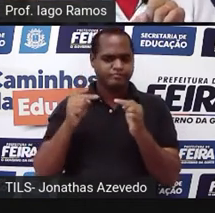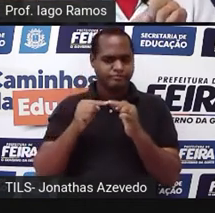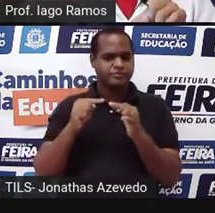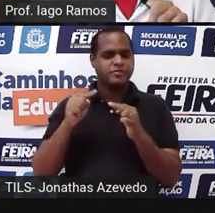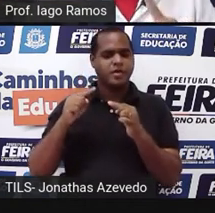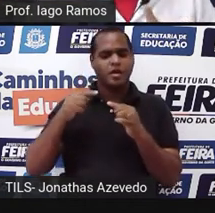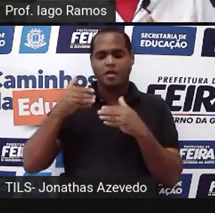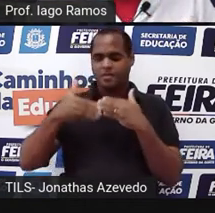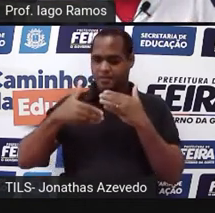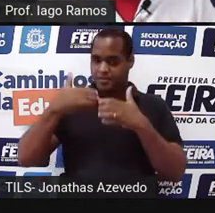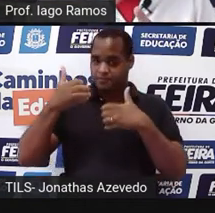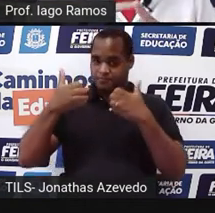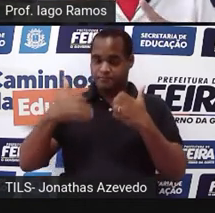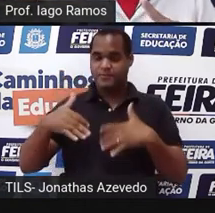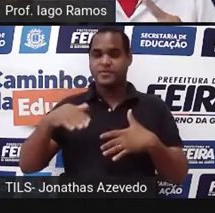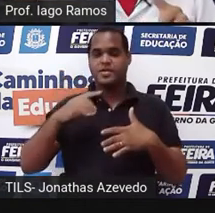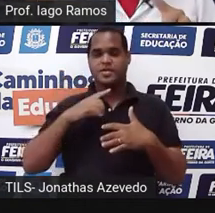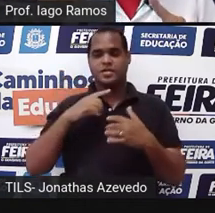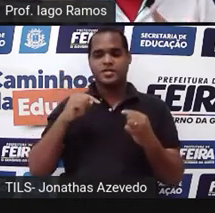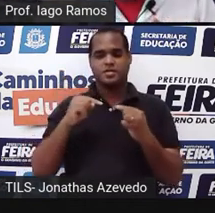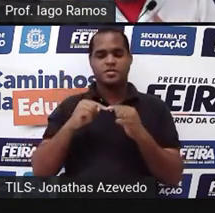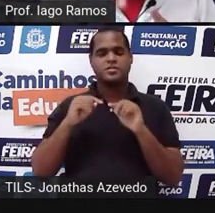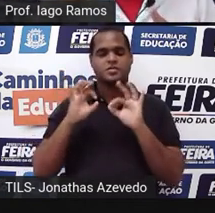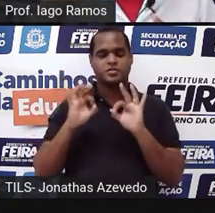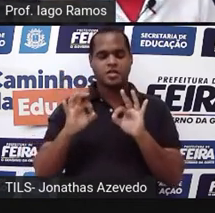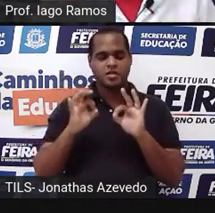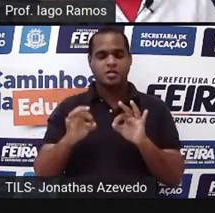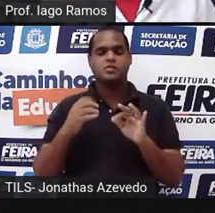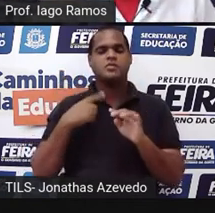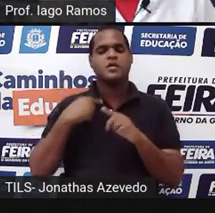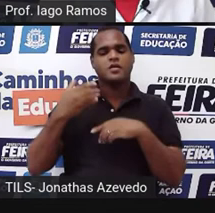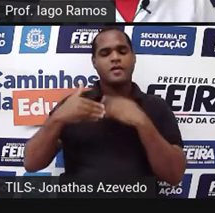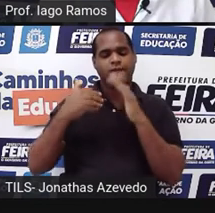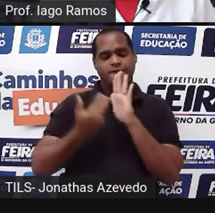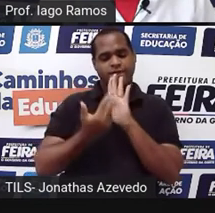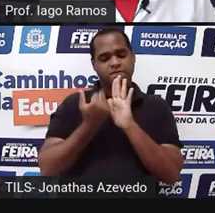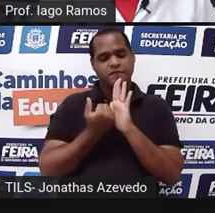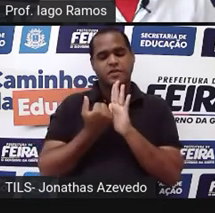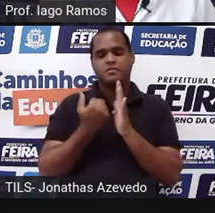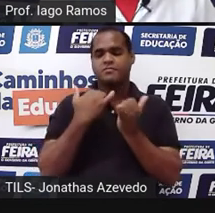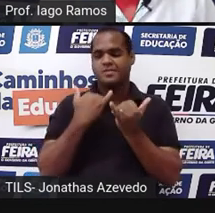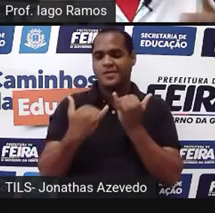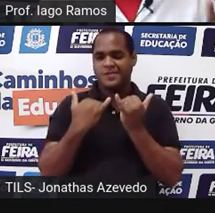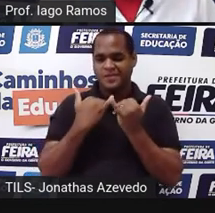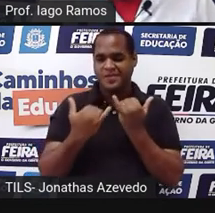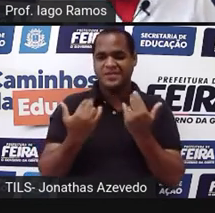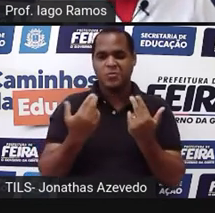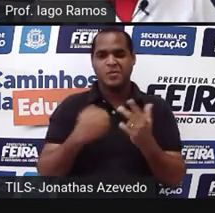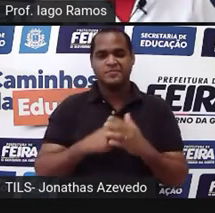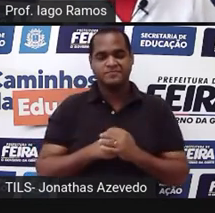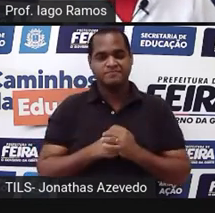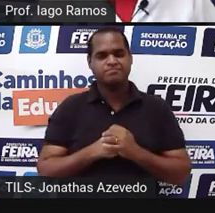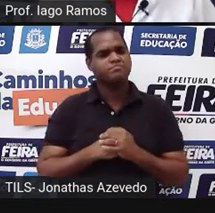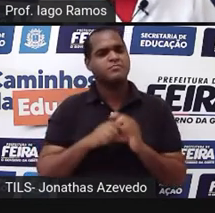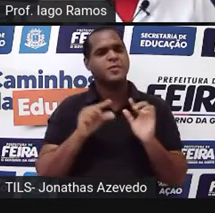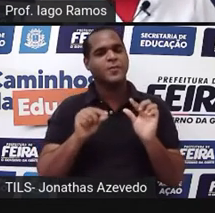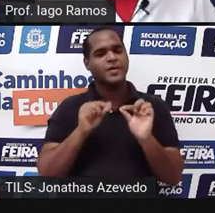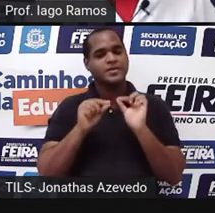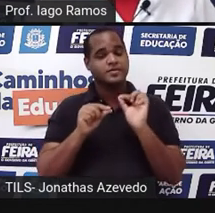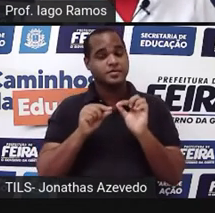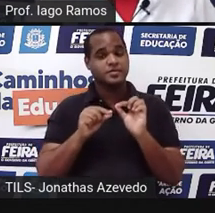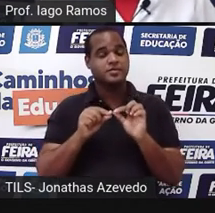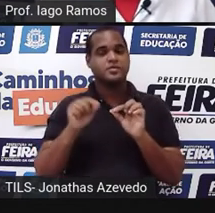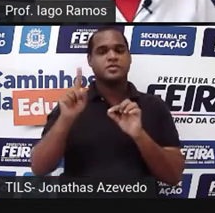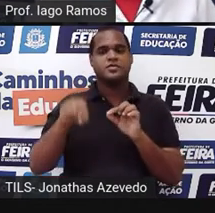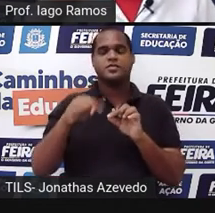condição, é um critério para que as figuras sejam semelhantes. E qual é o critério? O